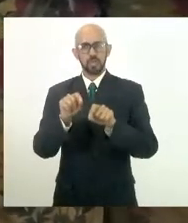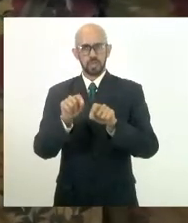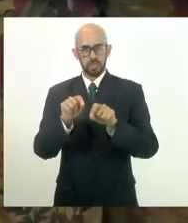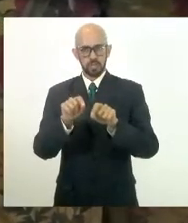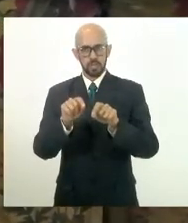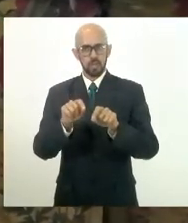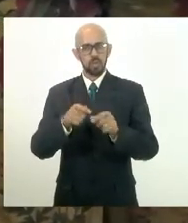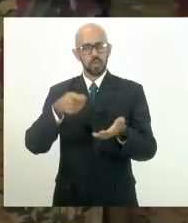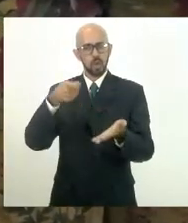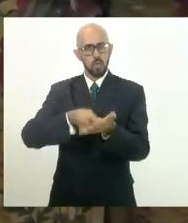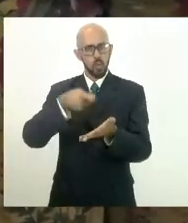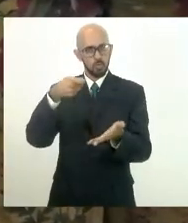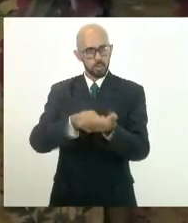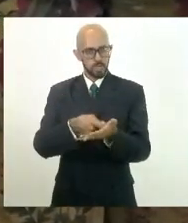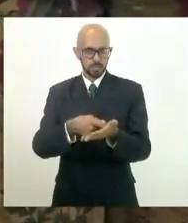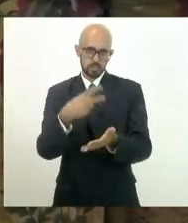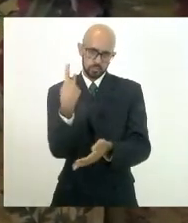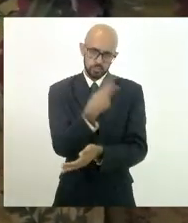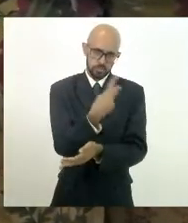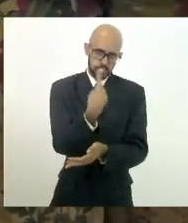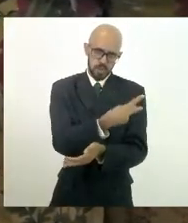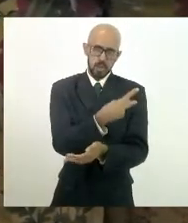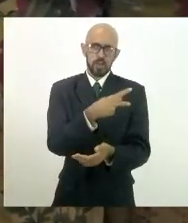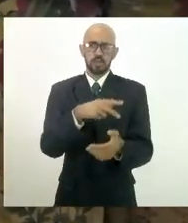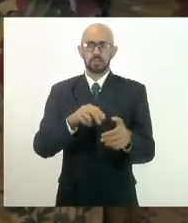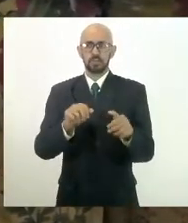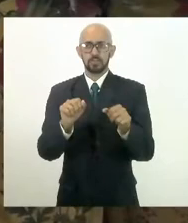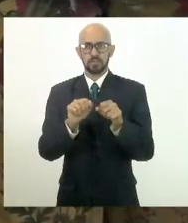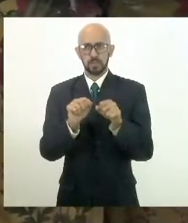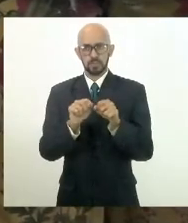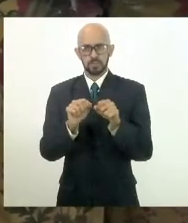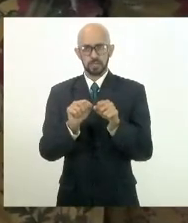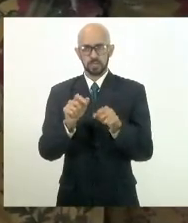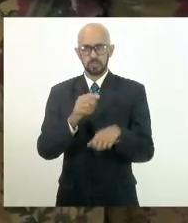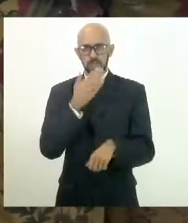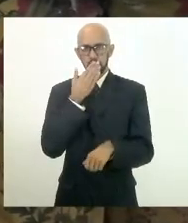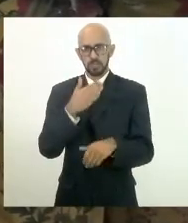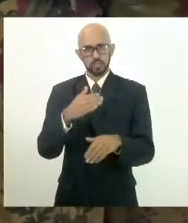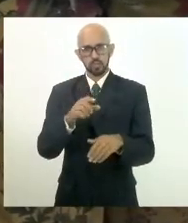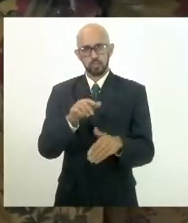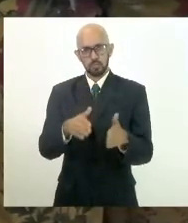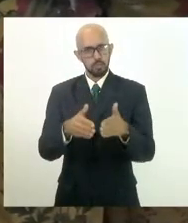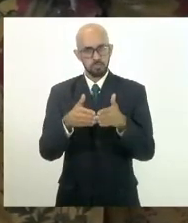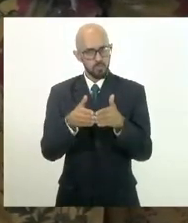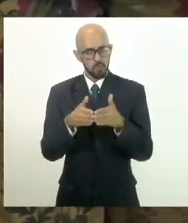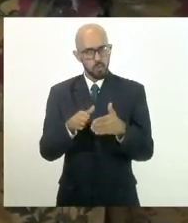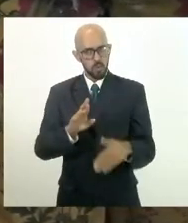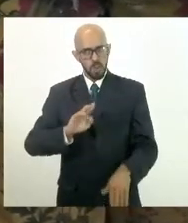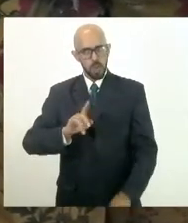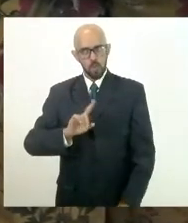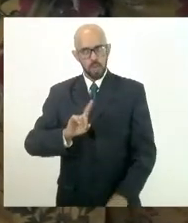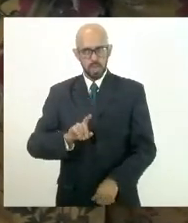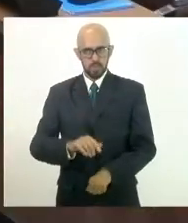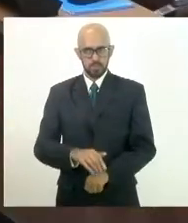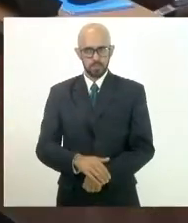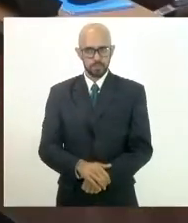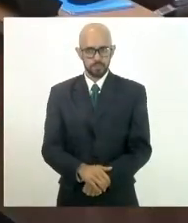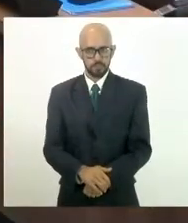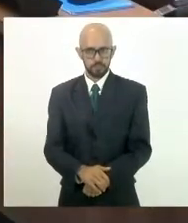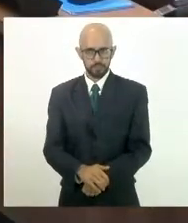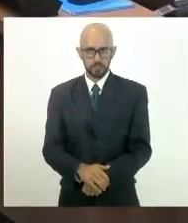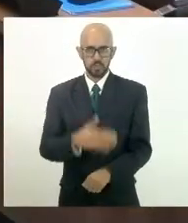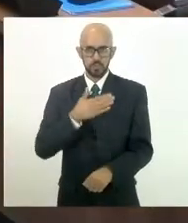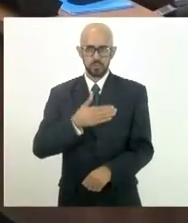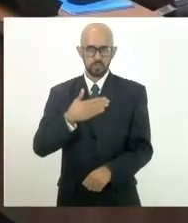que é obrigação dela, não está se pedindo nenhum favor, nenhum favor. Eu